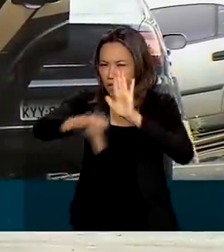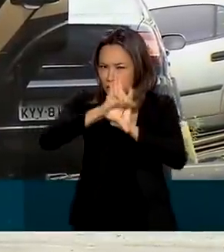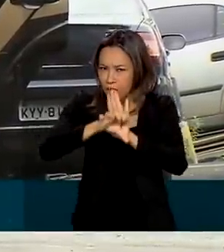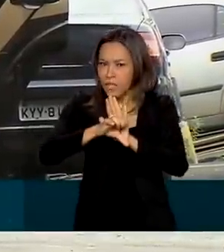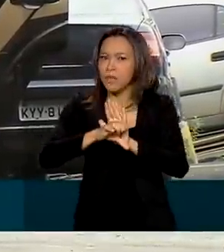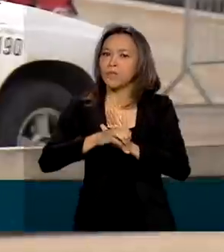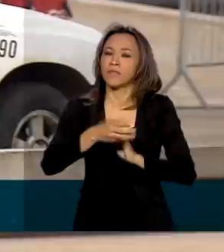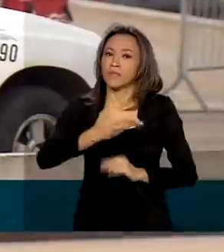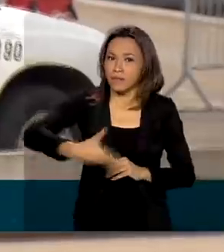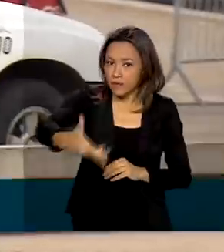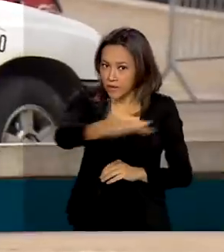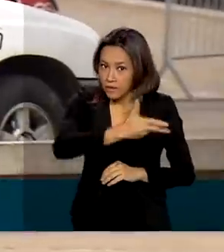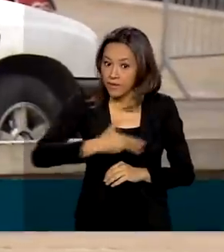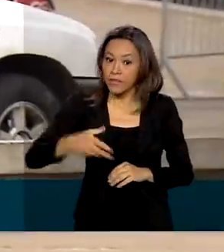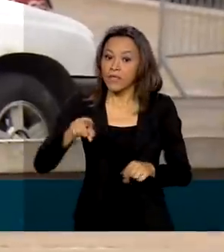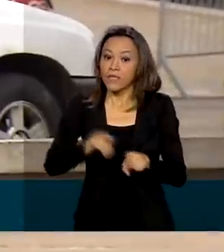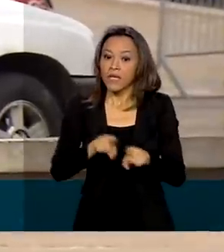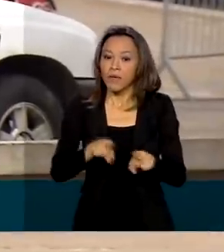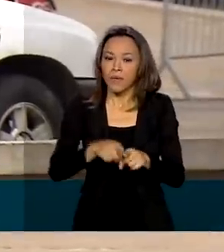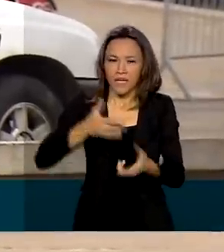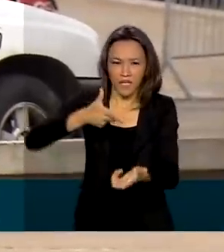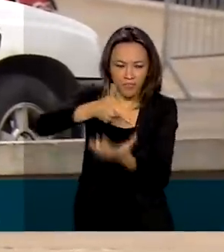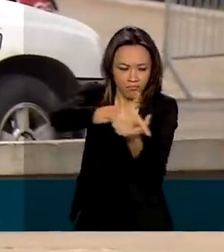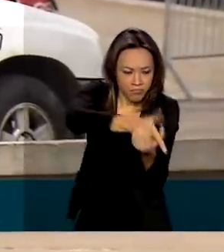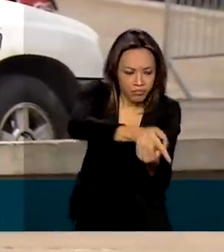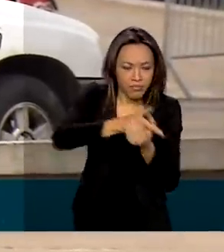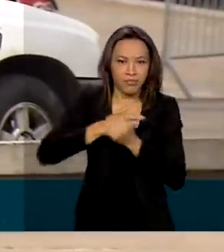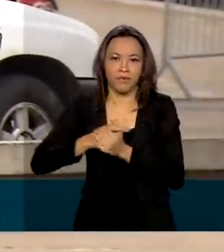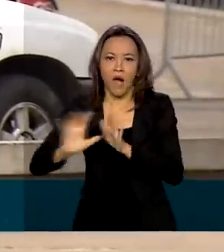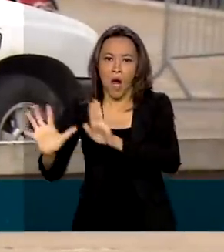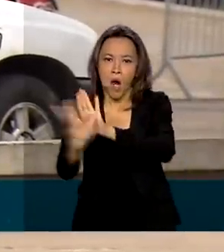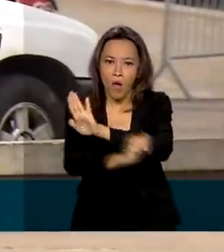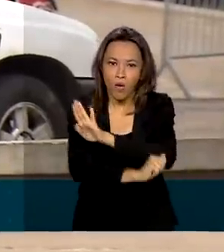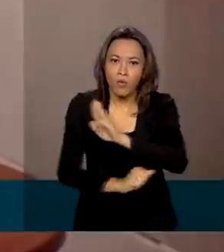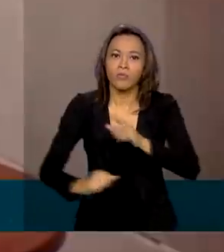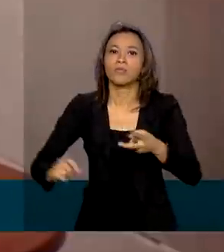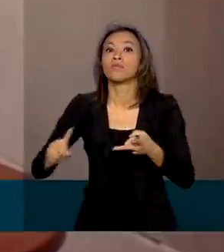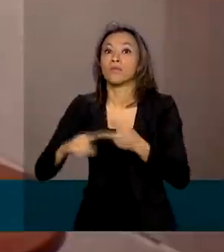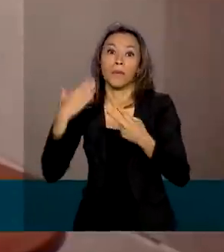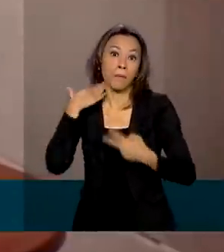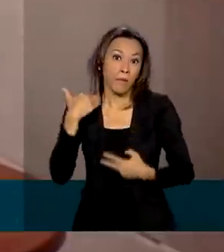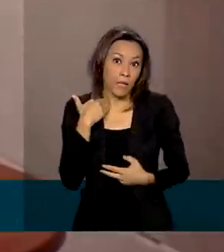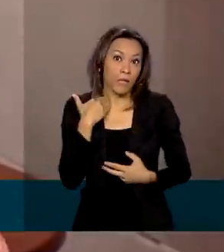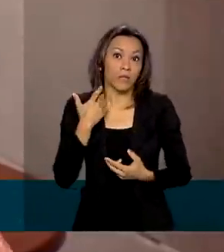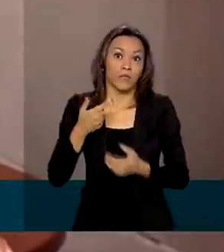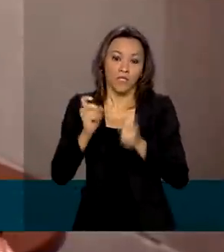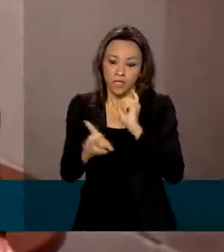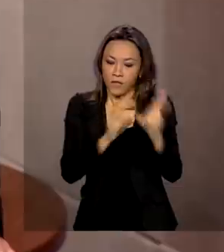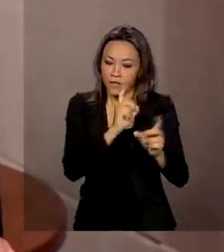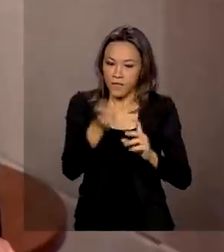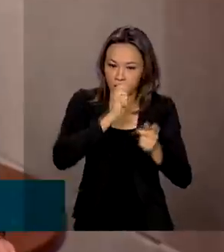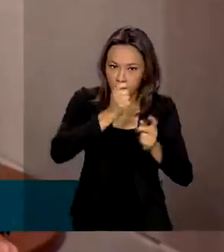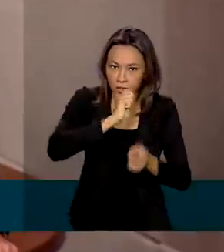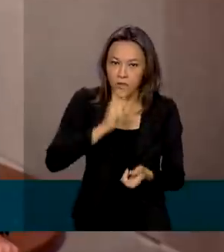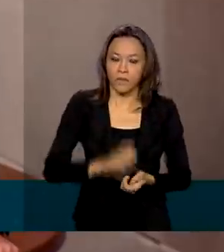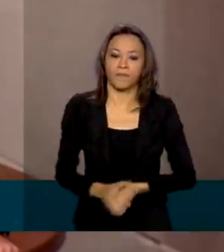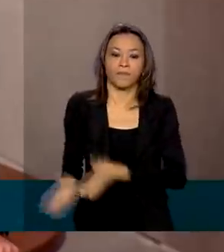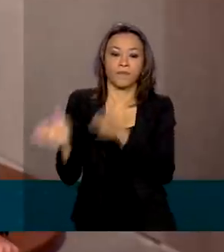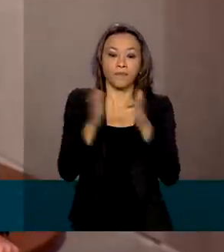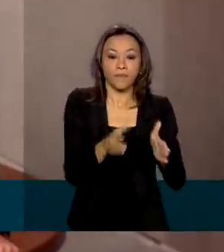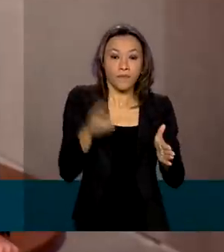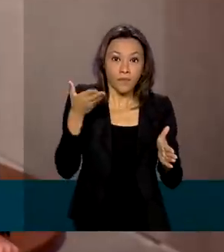organizações, como homicídio, tráfico de drogas e roubos a bancos. Essa atuação buscará o